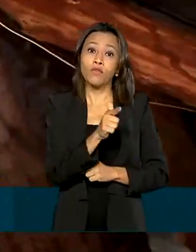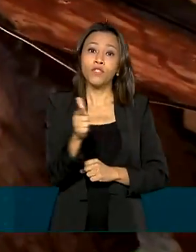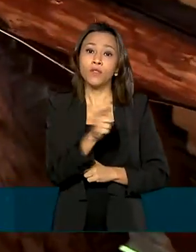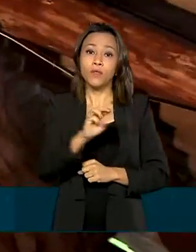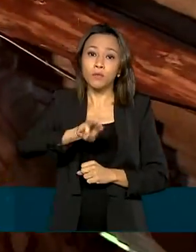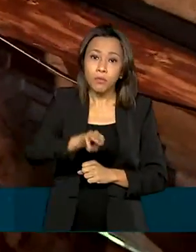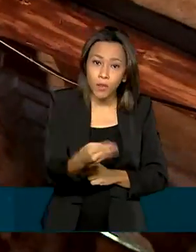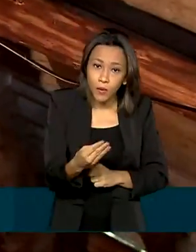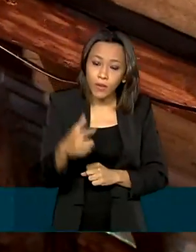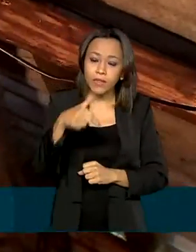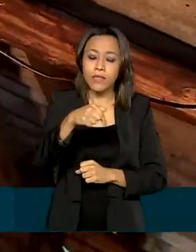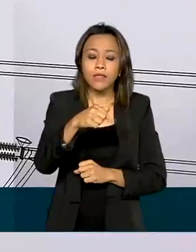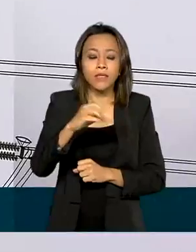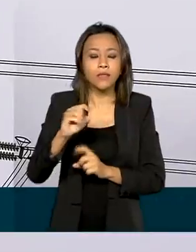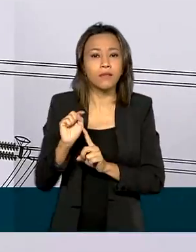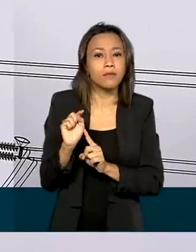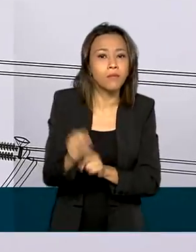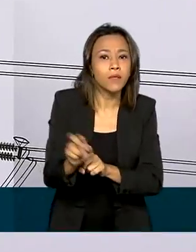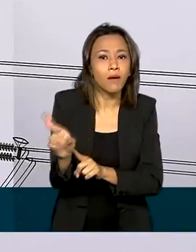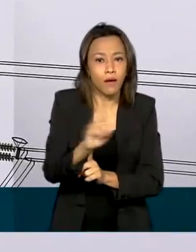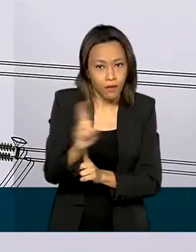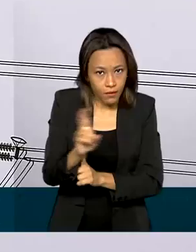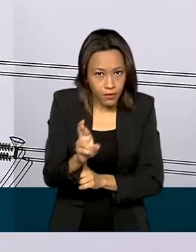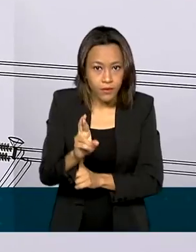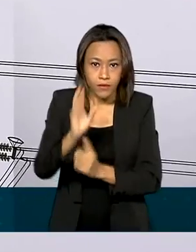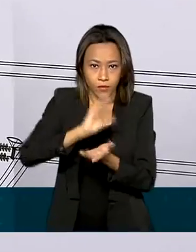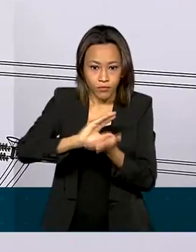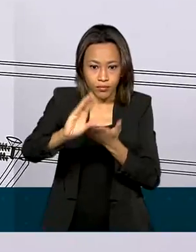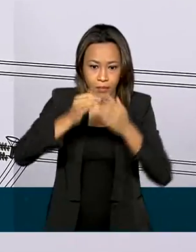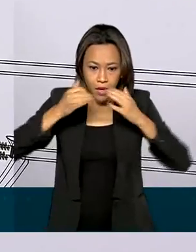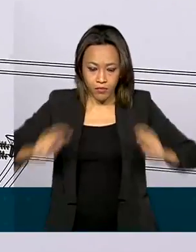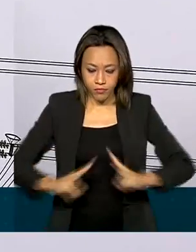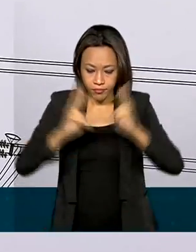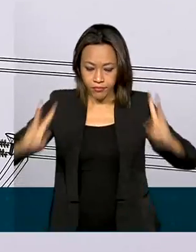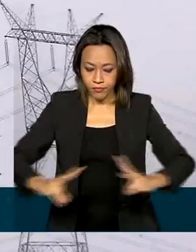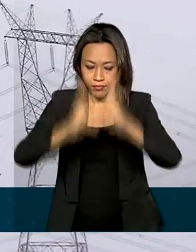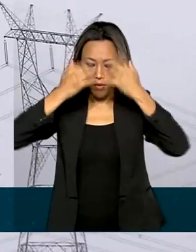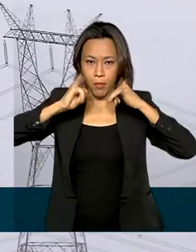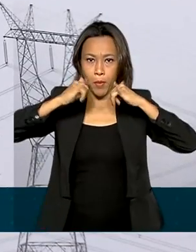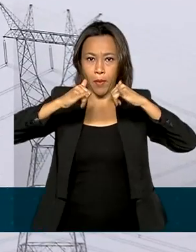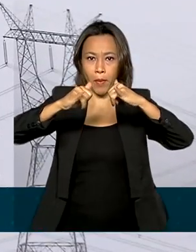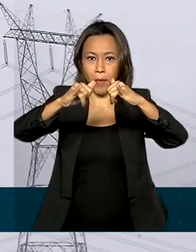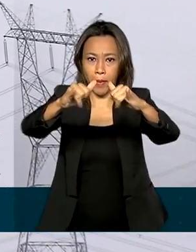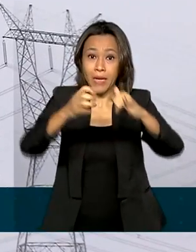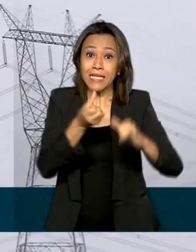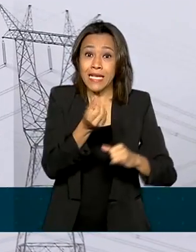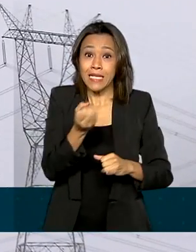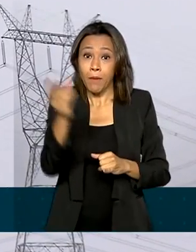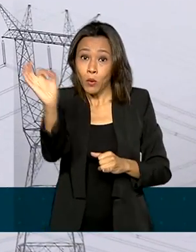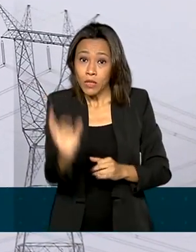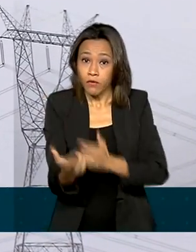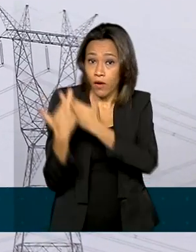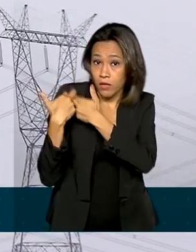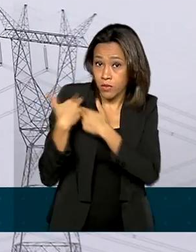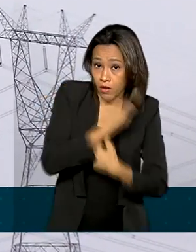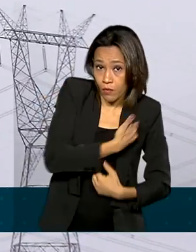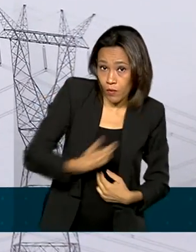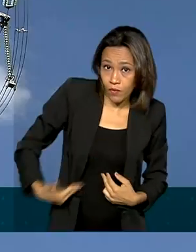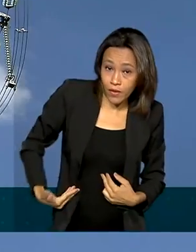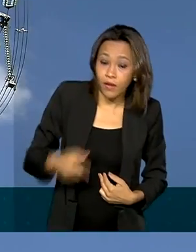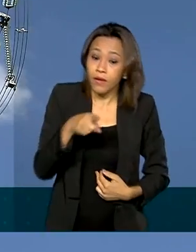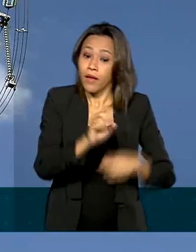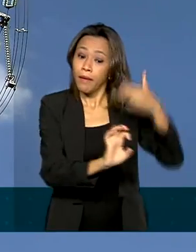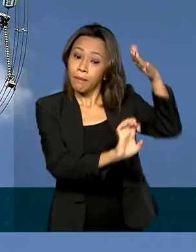e 700 mil reais. O governo federal financiou 60% das obras e a empresa Enel Distribuição